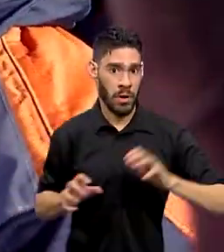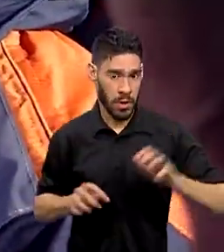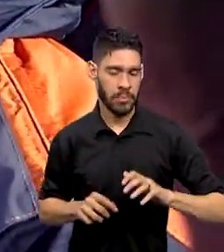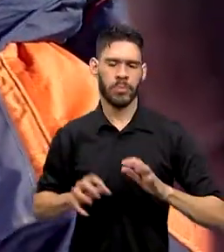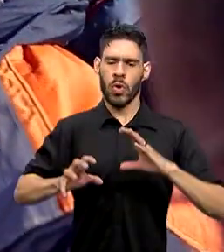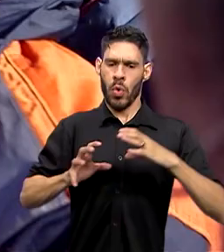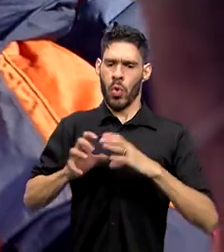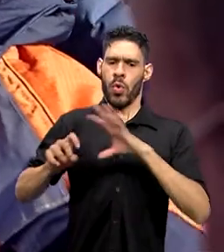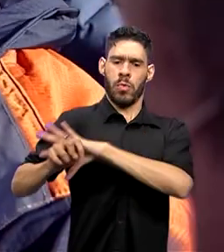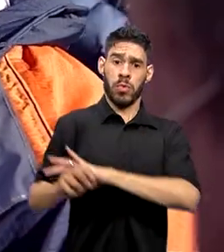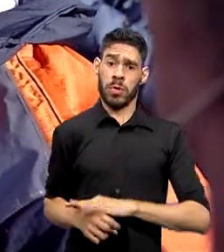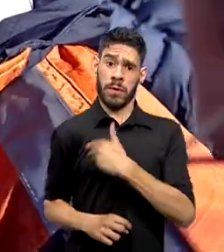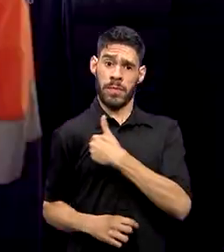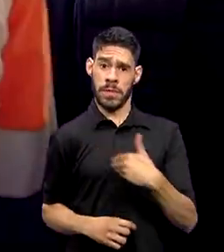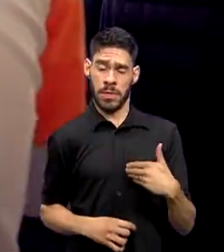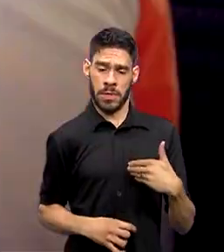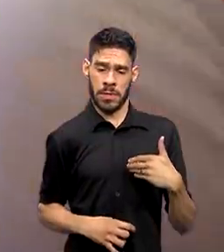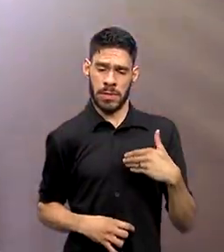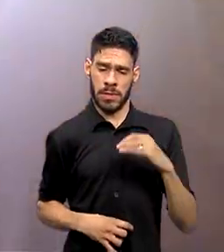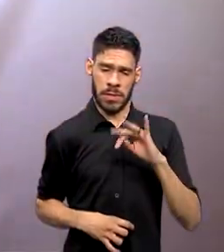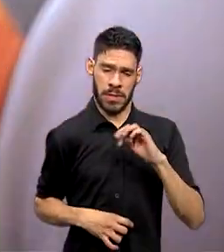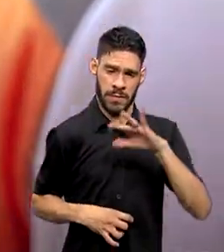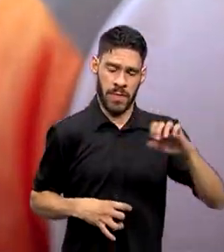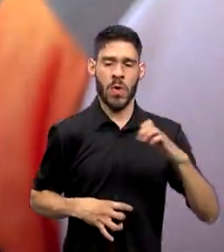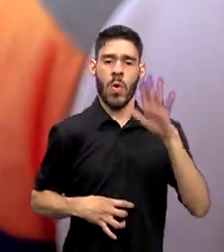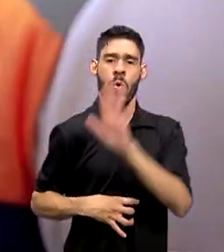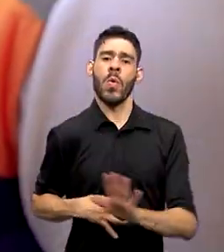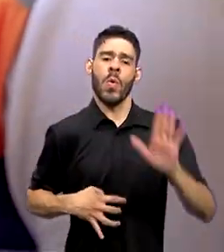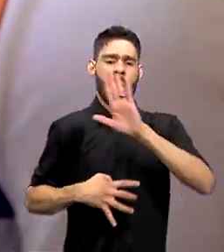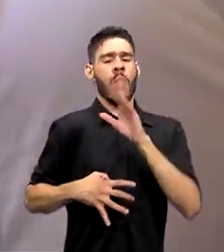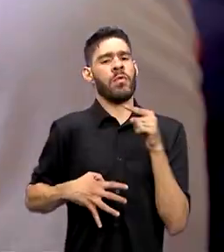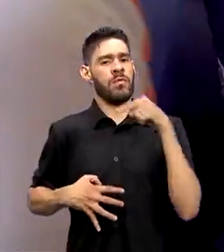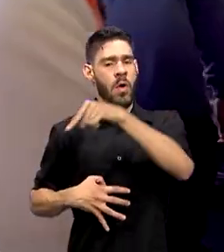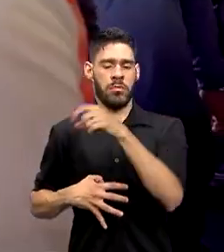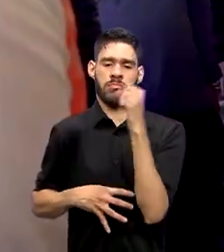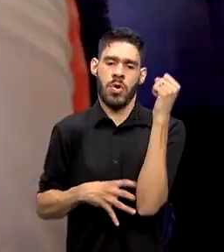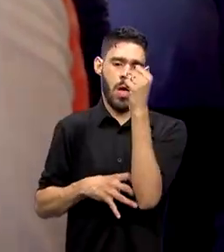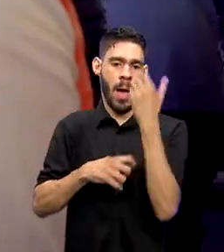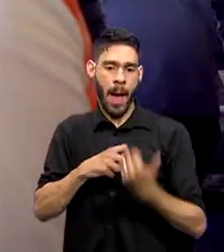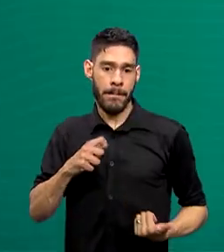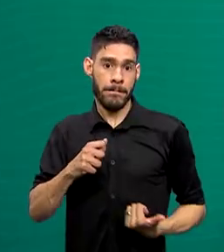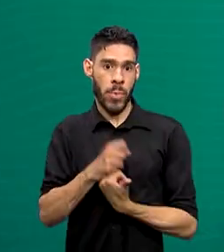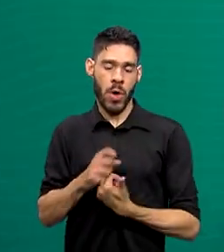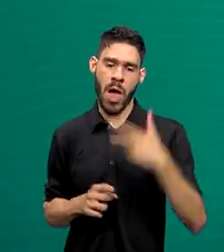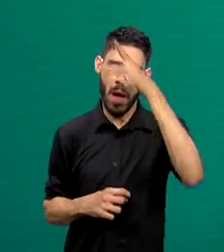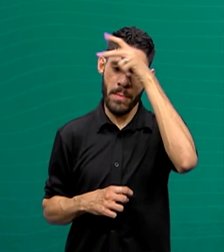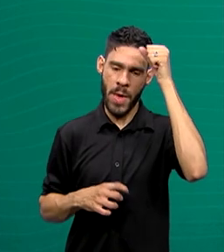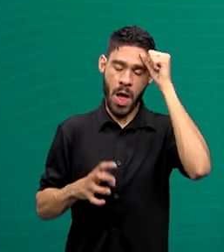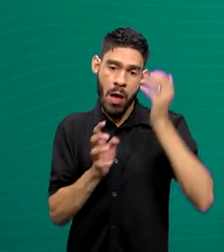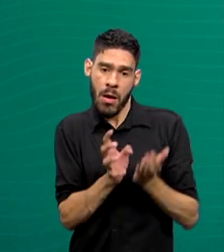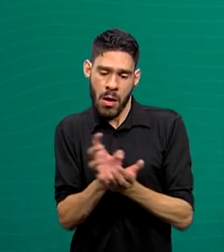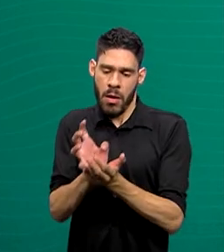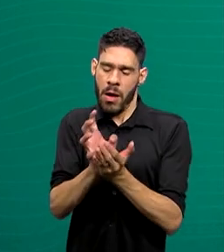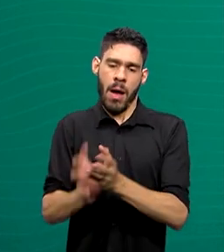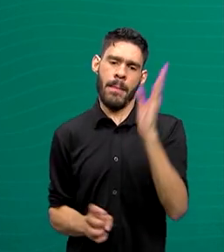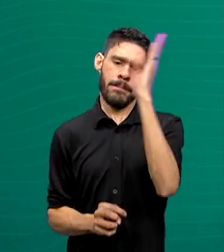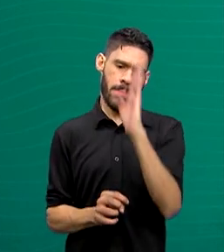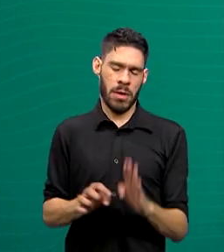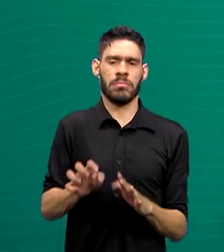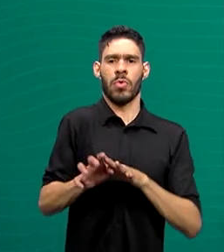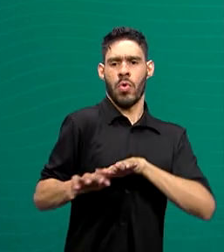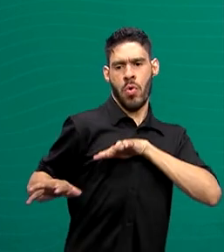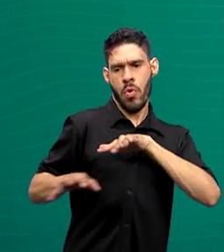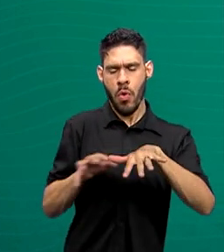Equipes da Defesa Civil Nacional estão no Rio Grande do Sul para apoiar as prefeituras. A Marinha do Brasil mobilizou